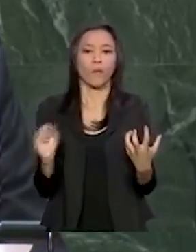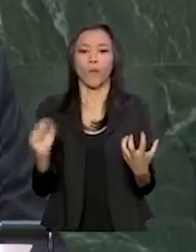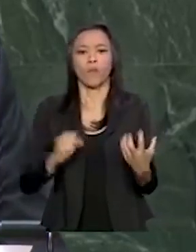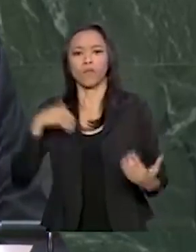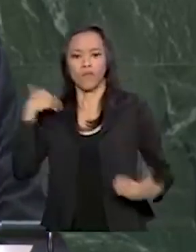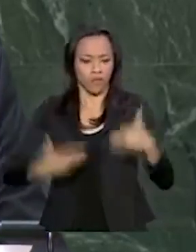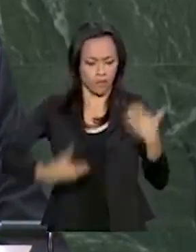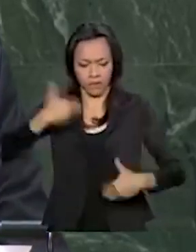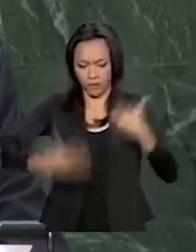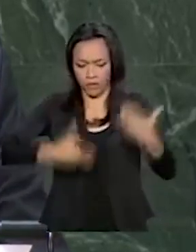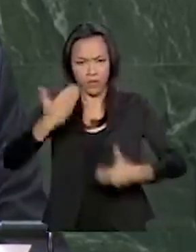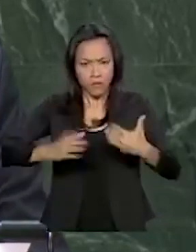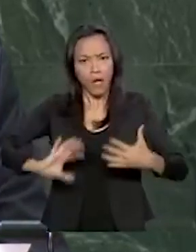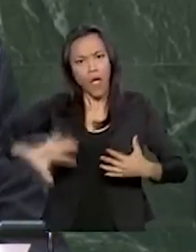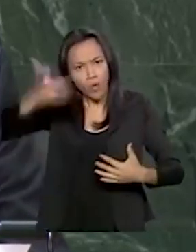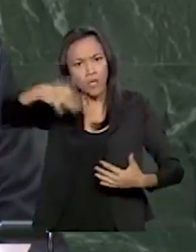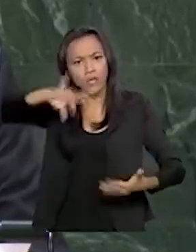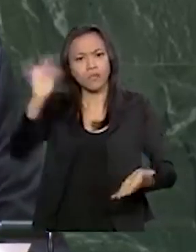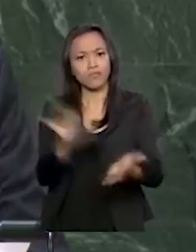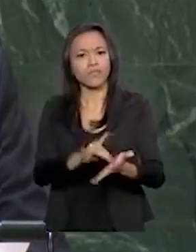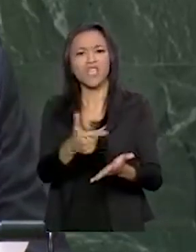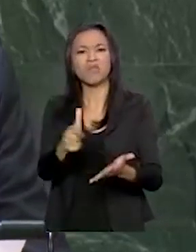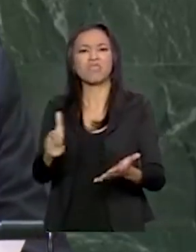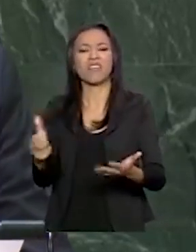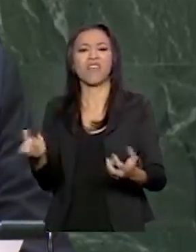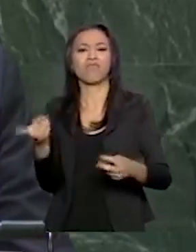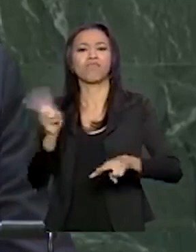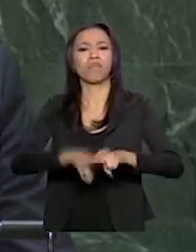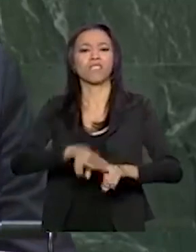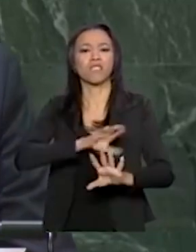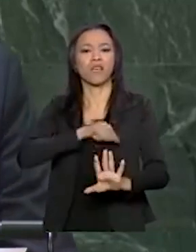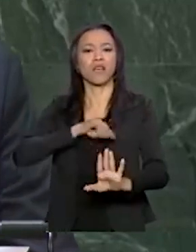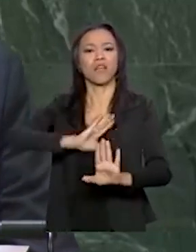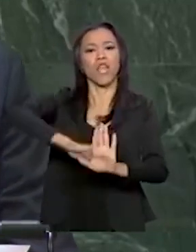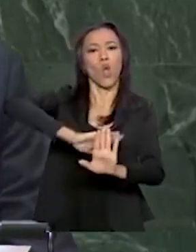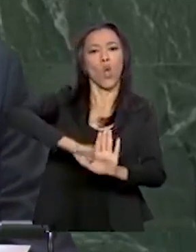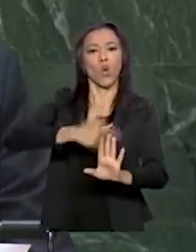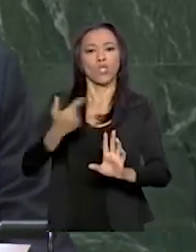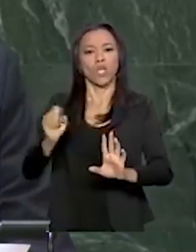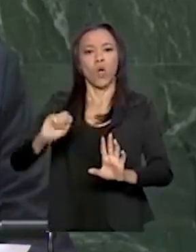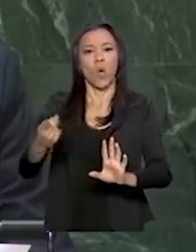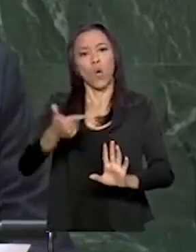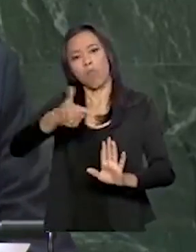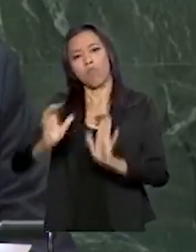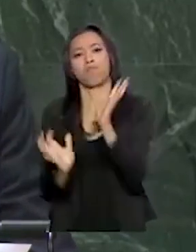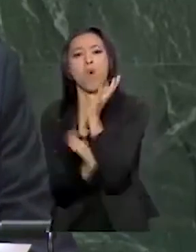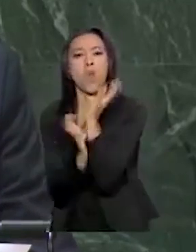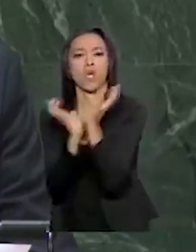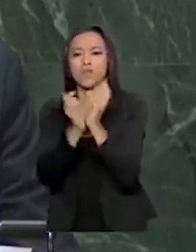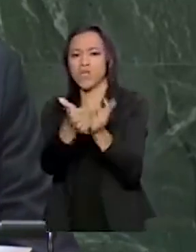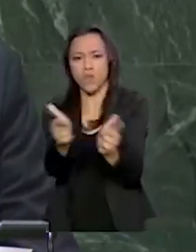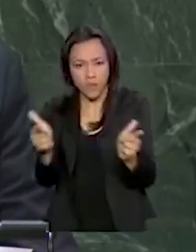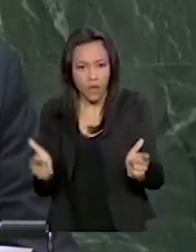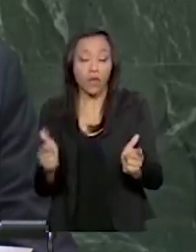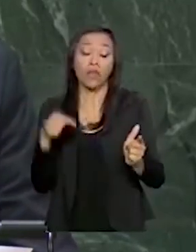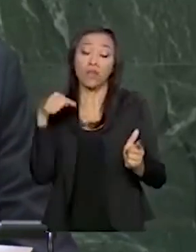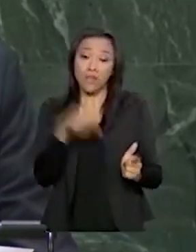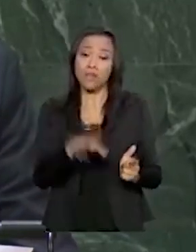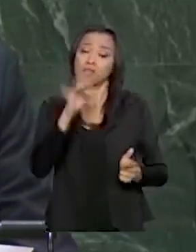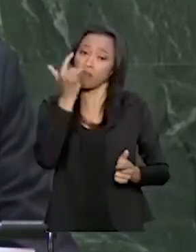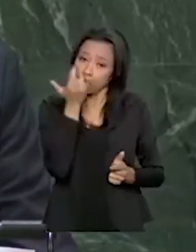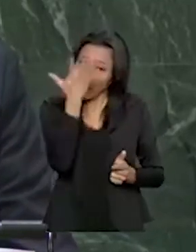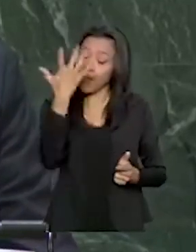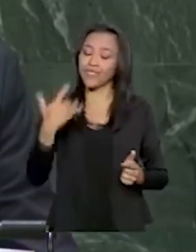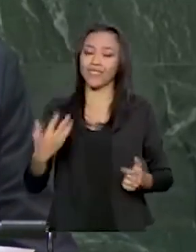finalmente ocorra sem amarras ideológicas ou burocráticas. Isso facilitará o alcance de uma